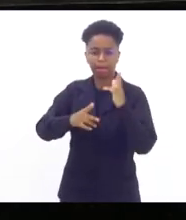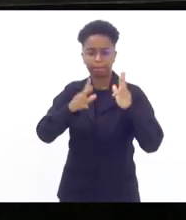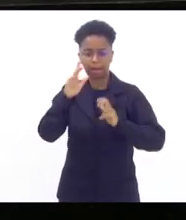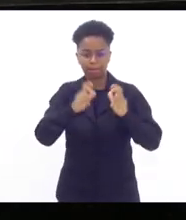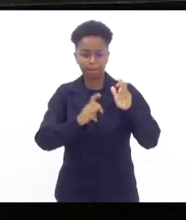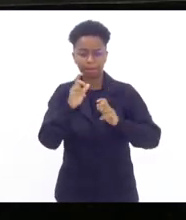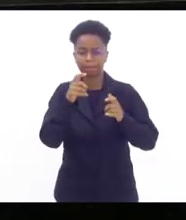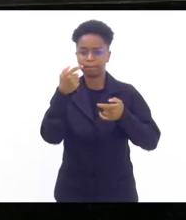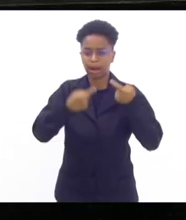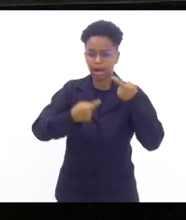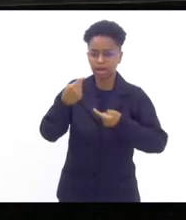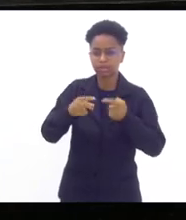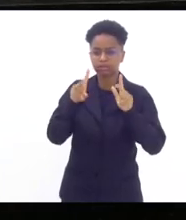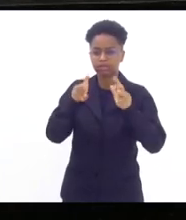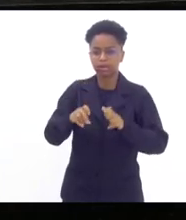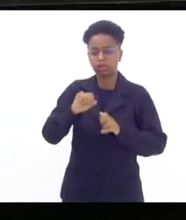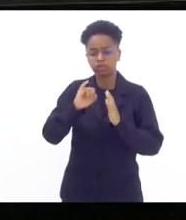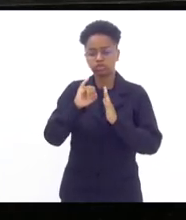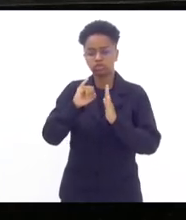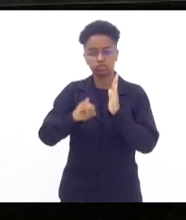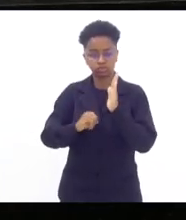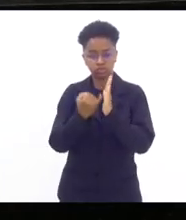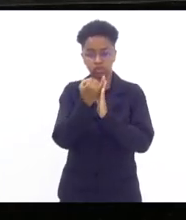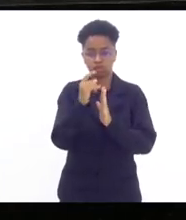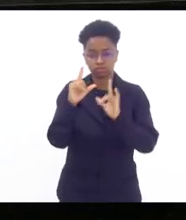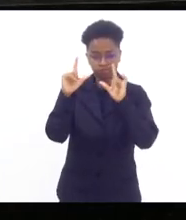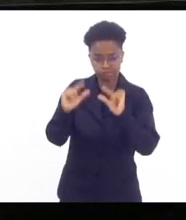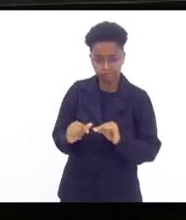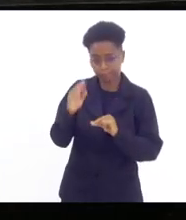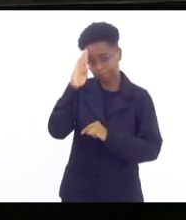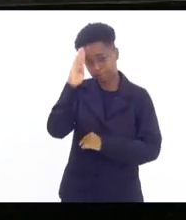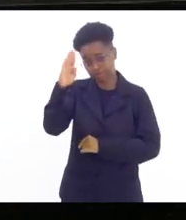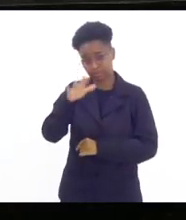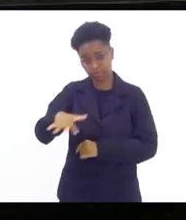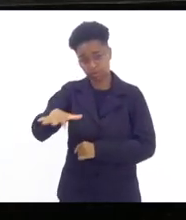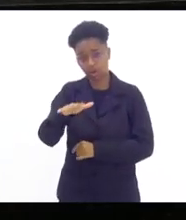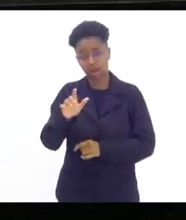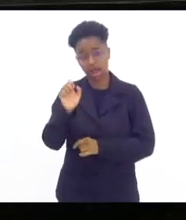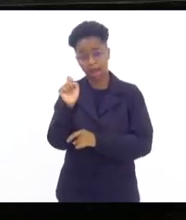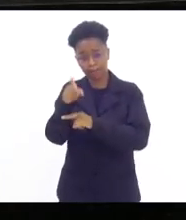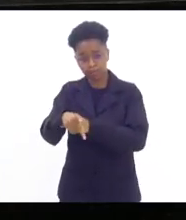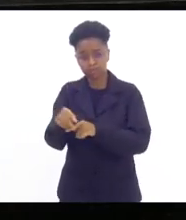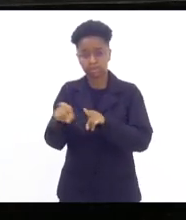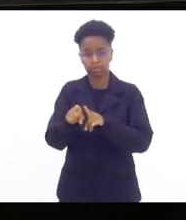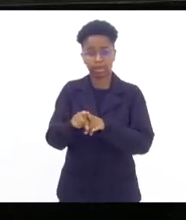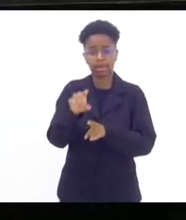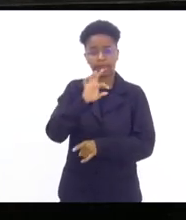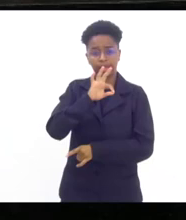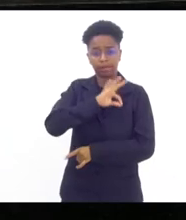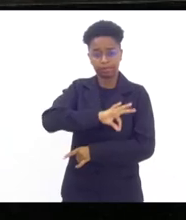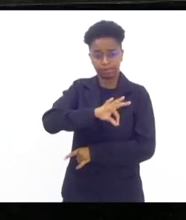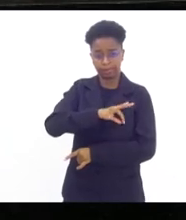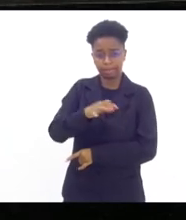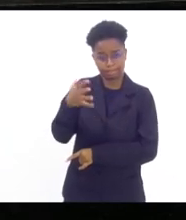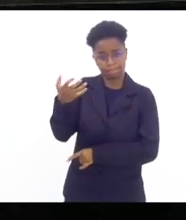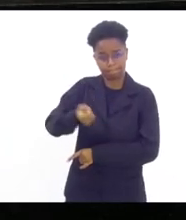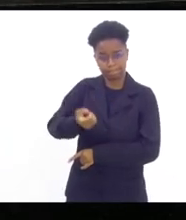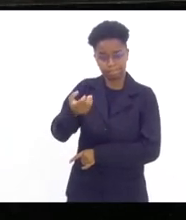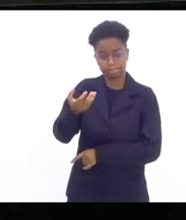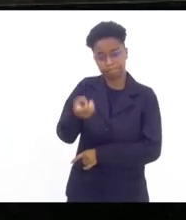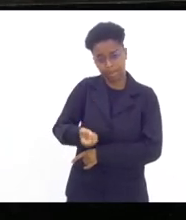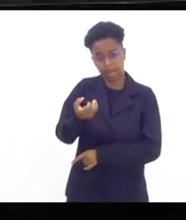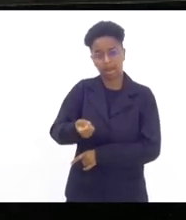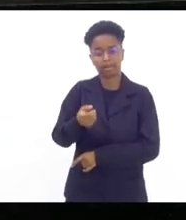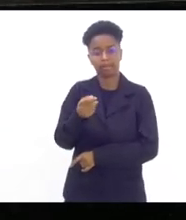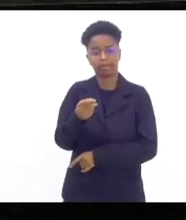juros sobretudo para aposentados e pensionistas no empréstimo consignado me